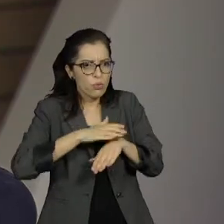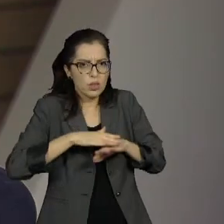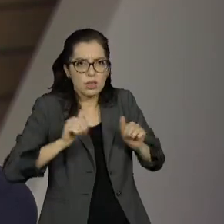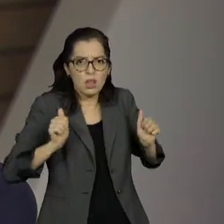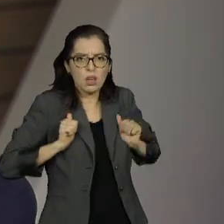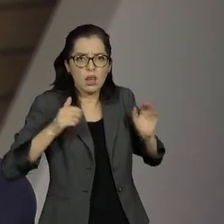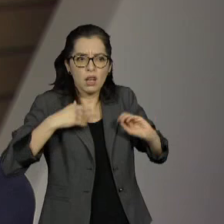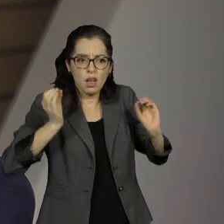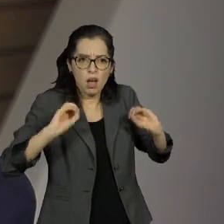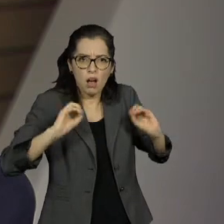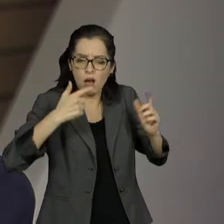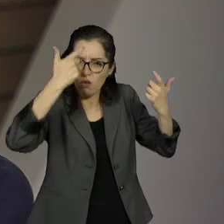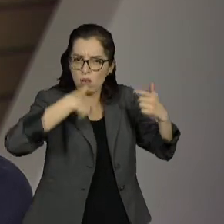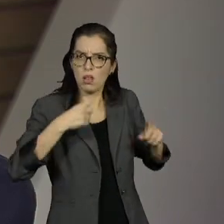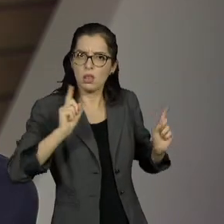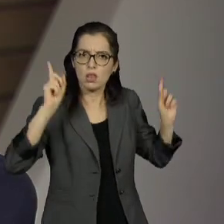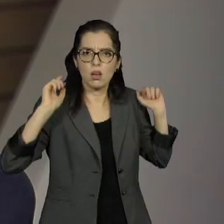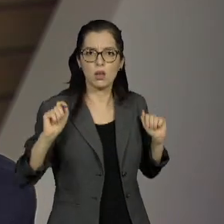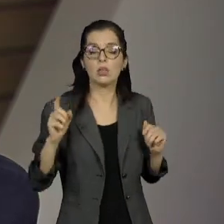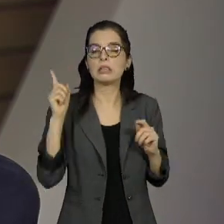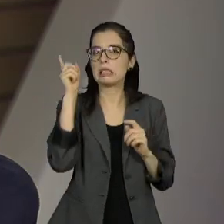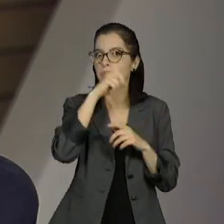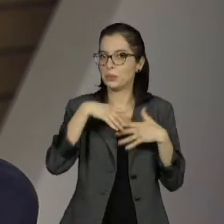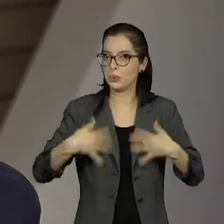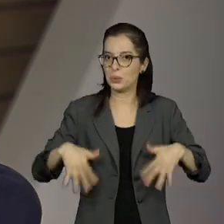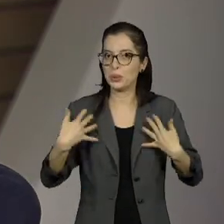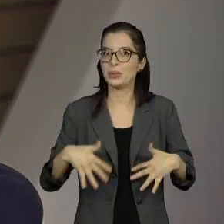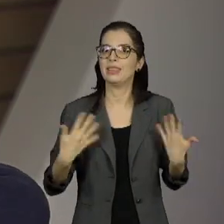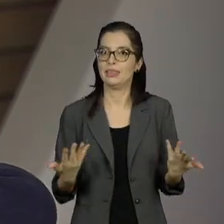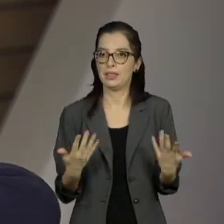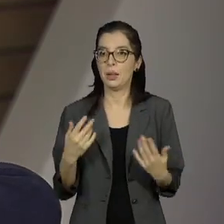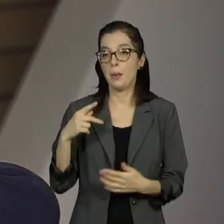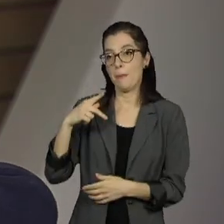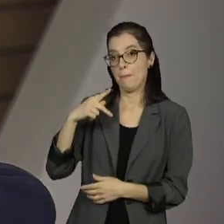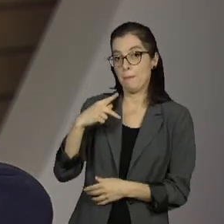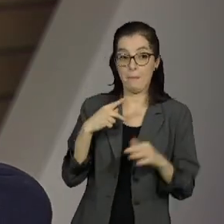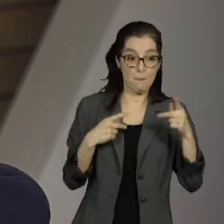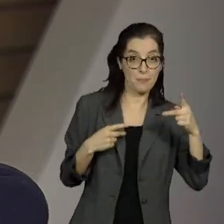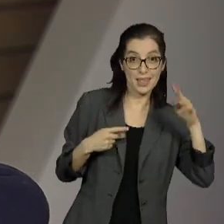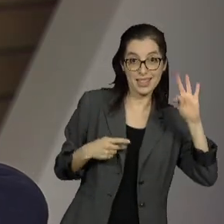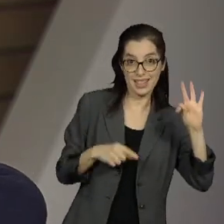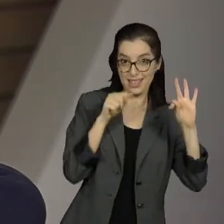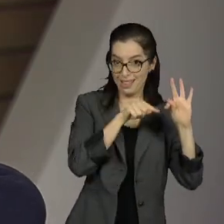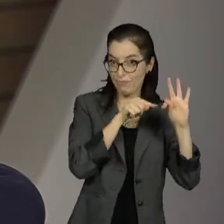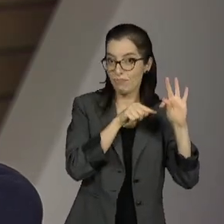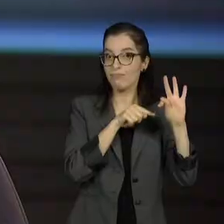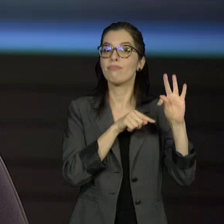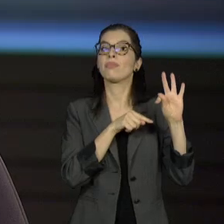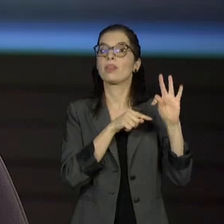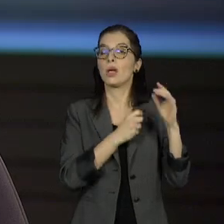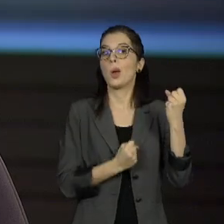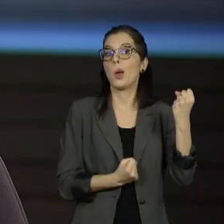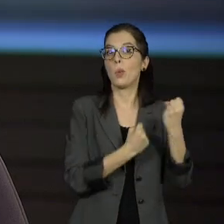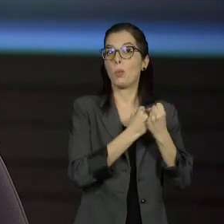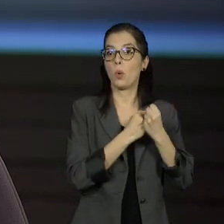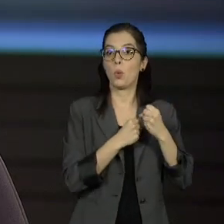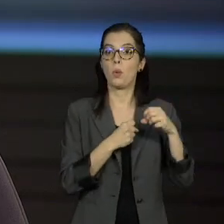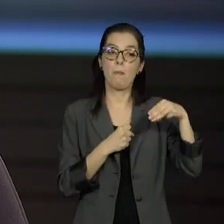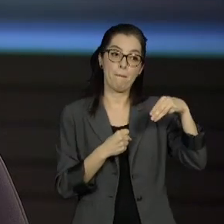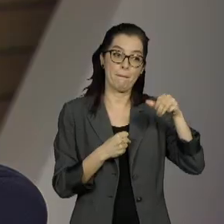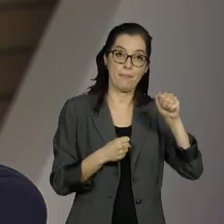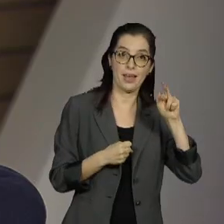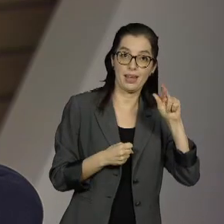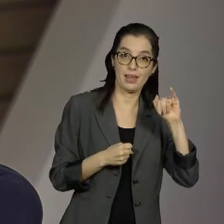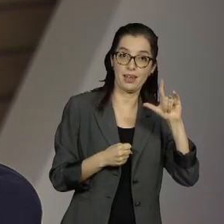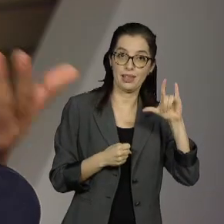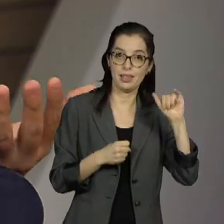feitos pelo PT e aliados da Marília. E, aliás, os aliados da Marília são muitos, né, Vera? Até o candidato derrotado